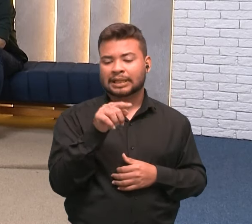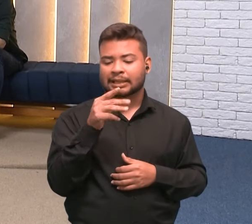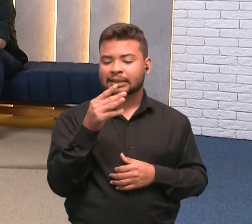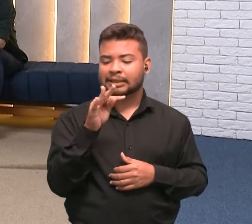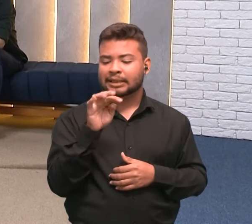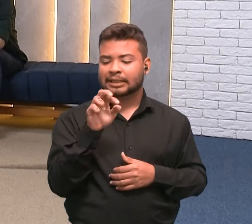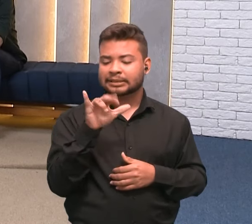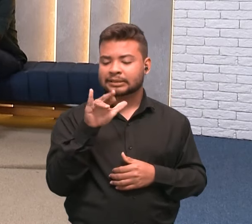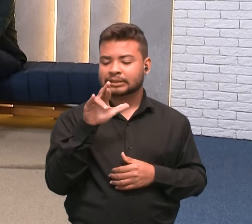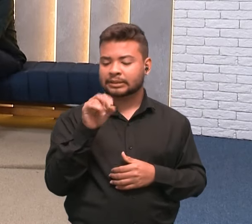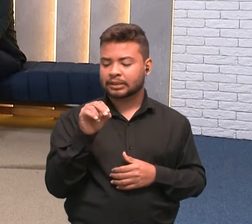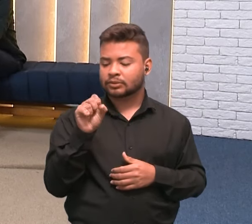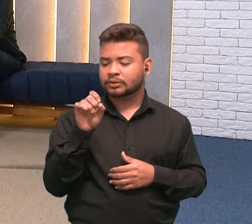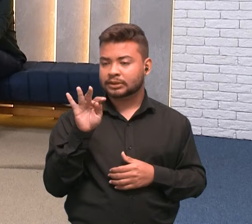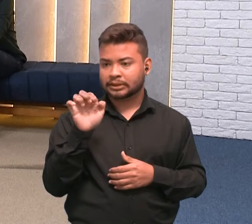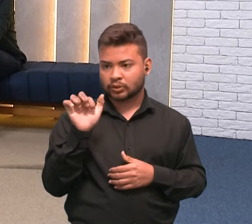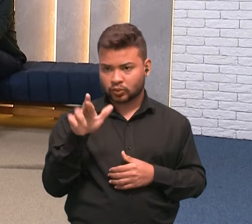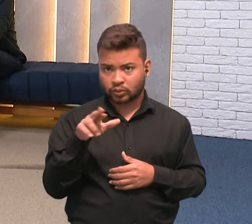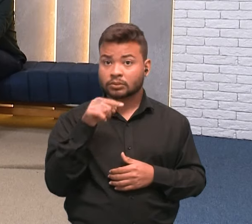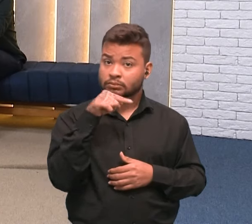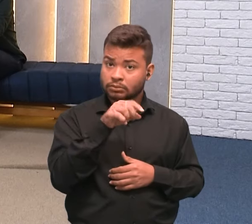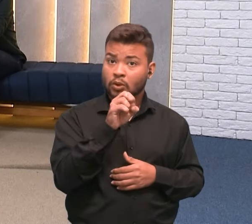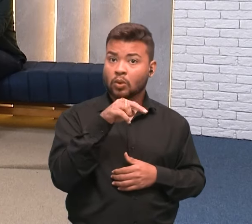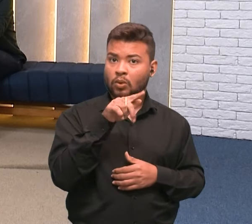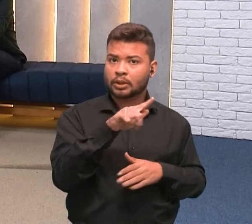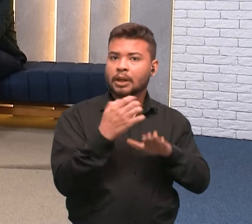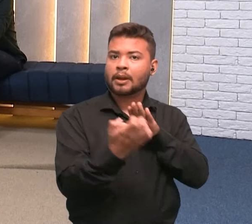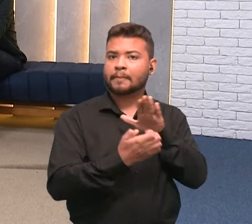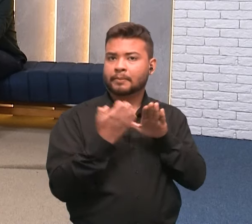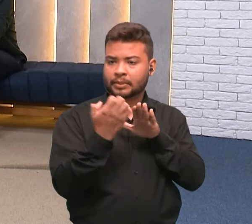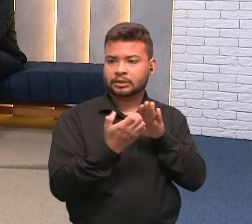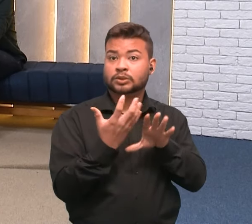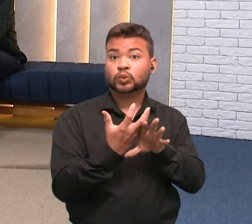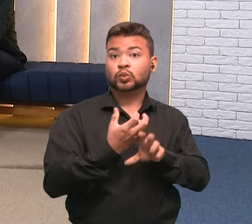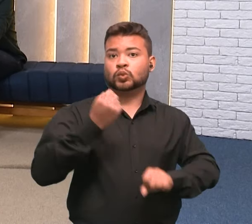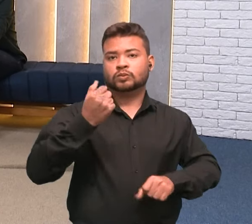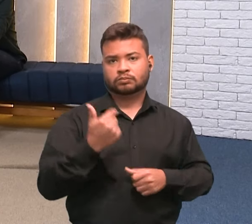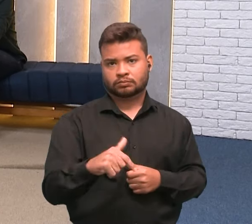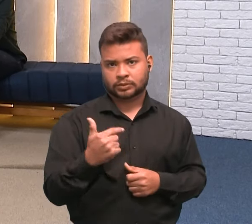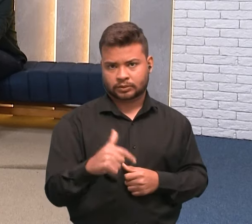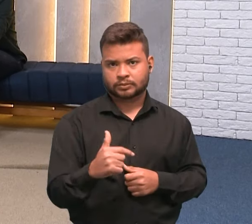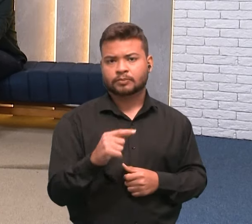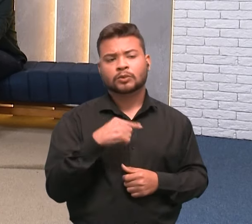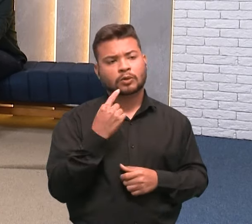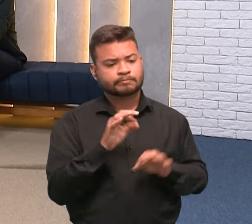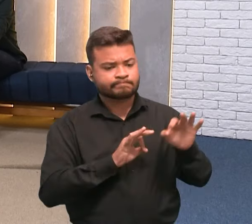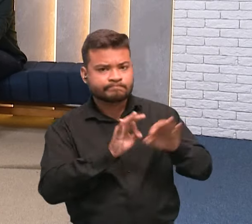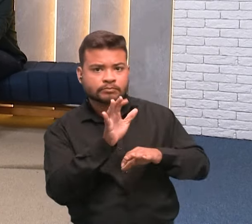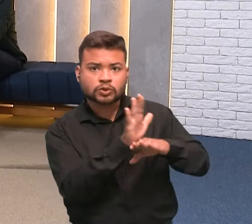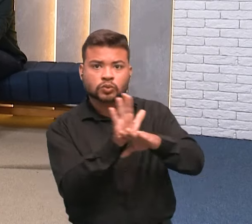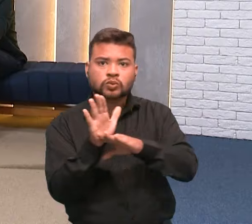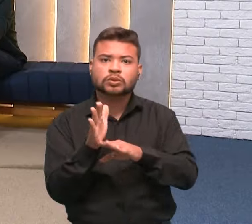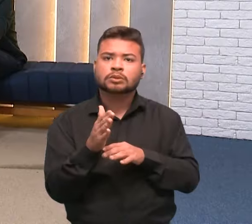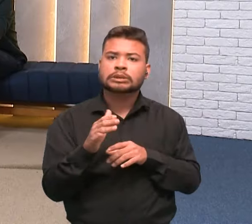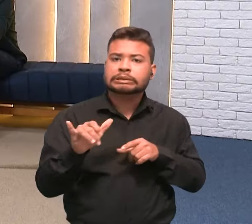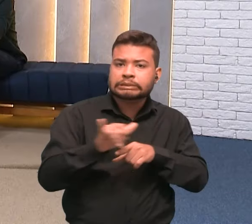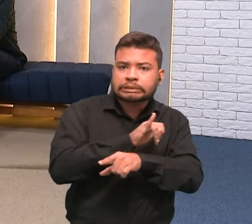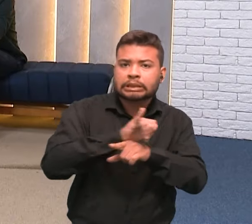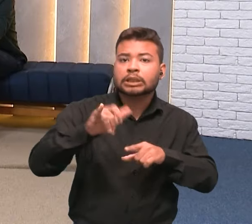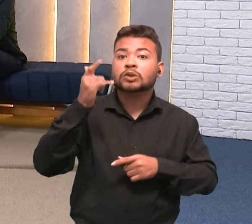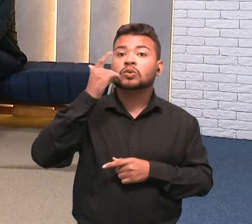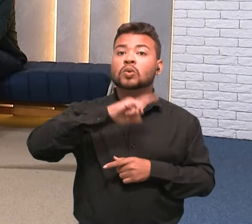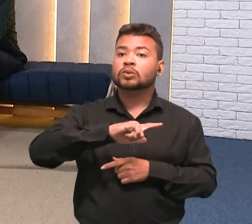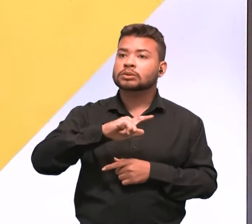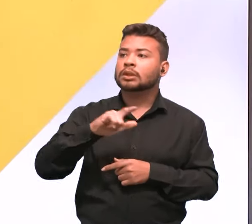então essas organizações sem fins lucrativos. A gente fornece para elas a tecnologia, para elas conseguirem ir atrás de doações, mas a estratégia também.